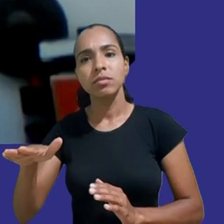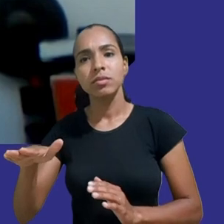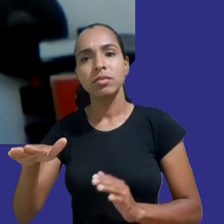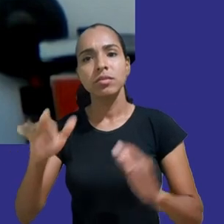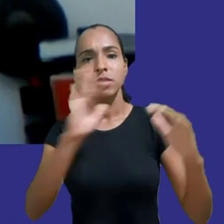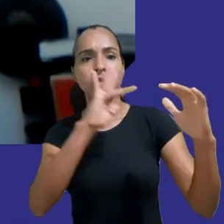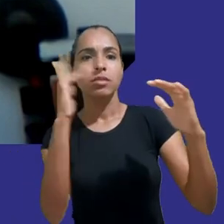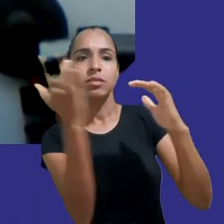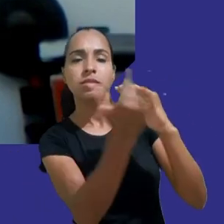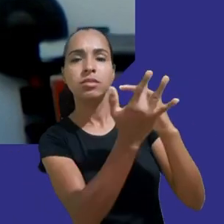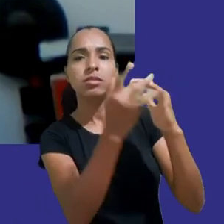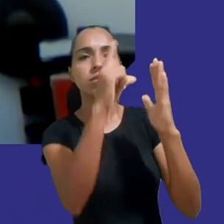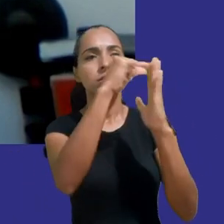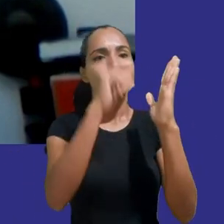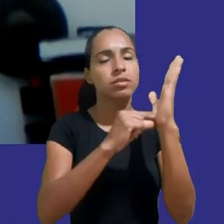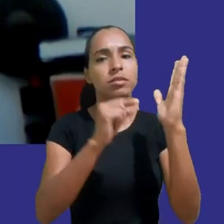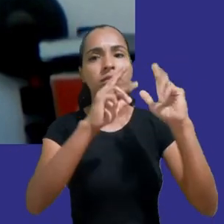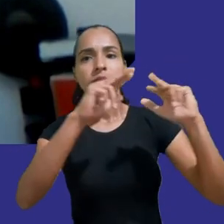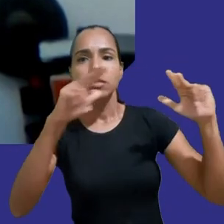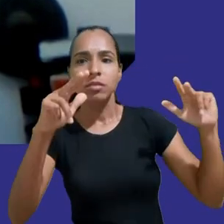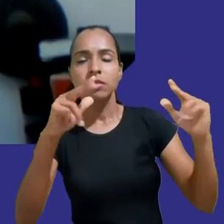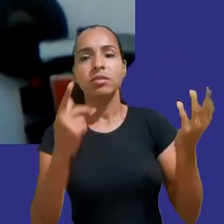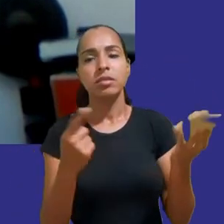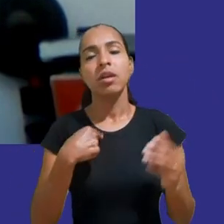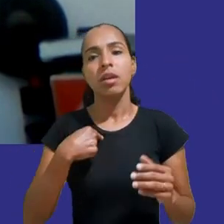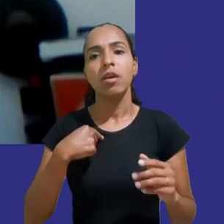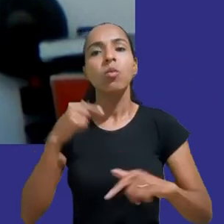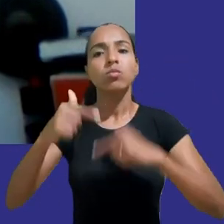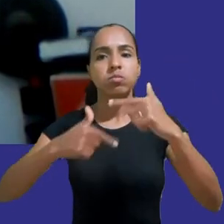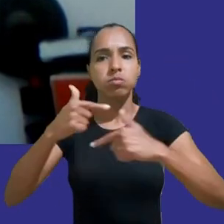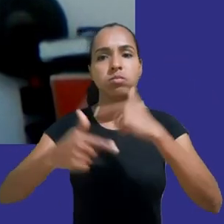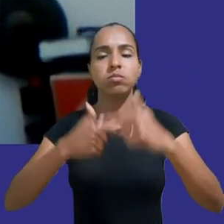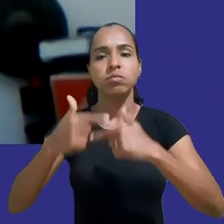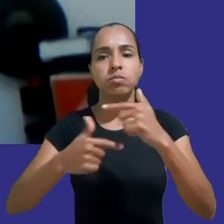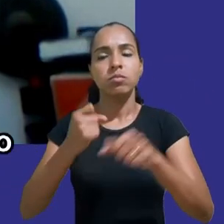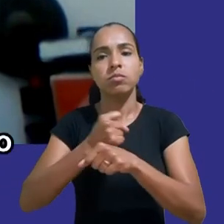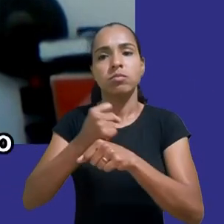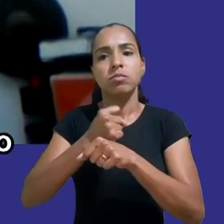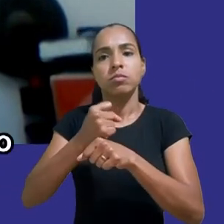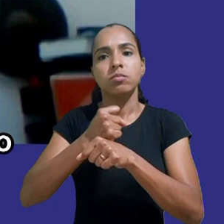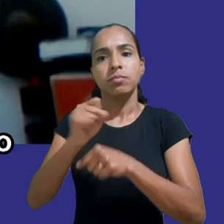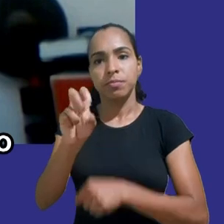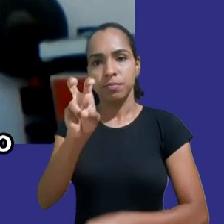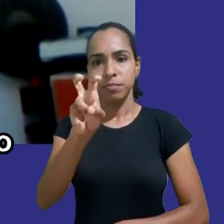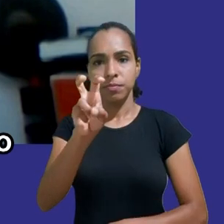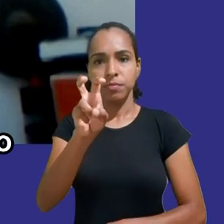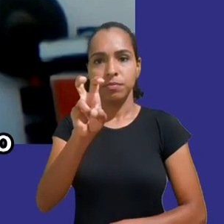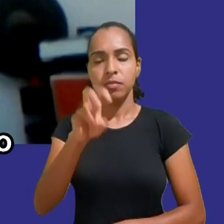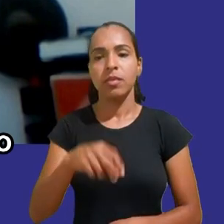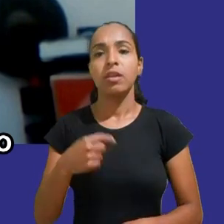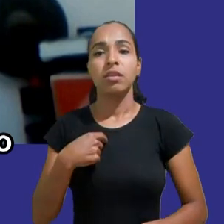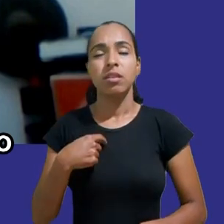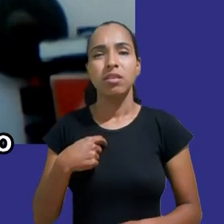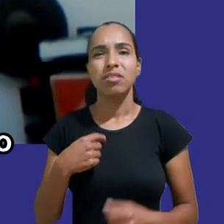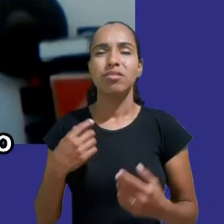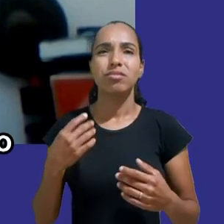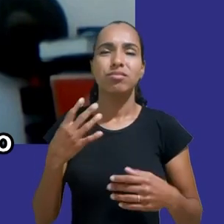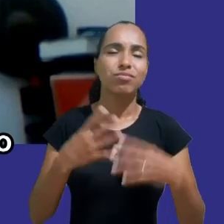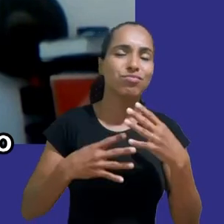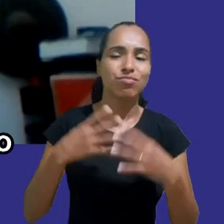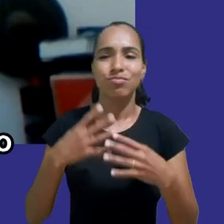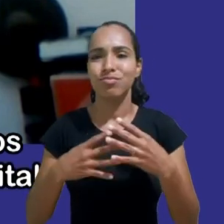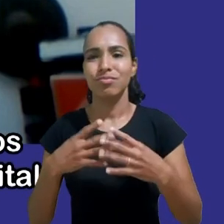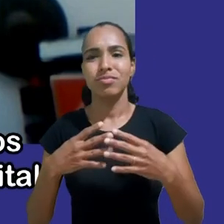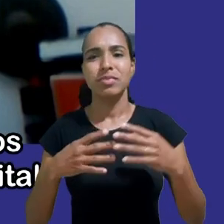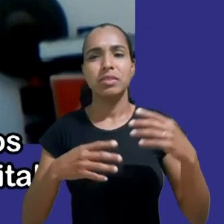com políticas digitais há quase 5 anos acho que sempre me senti frustrado com o nível de debate que era estabelecido entre